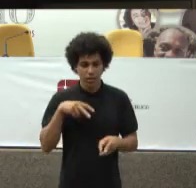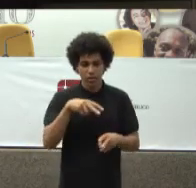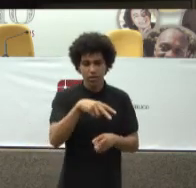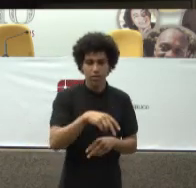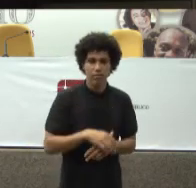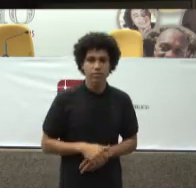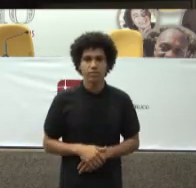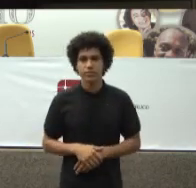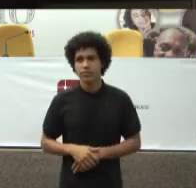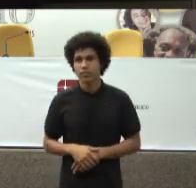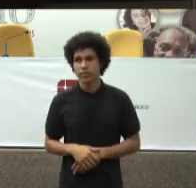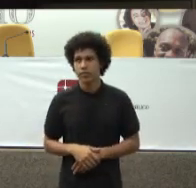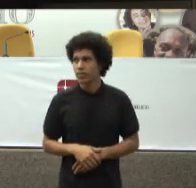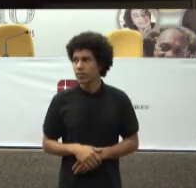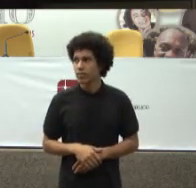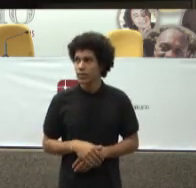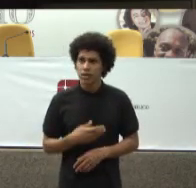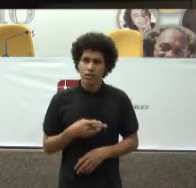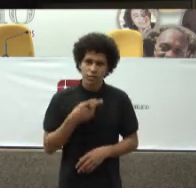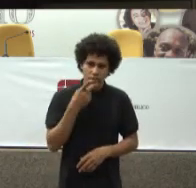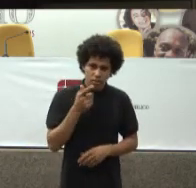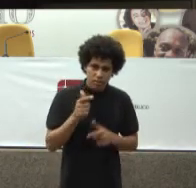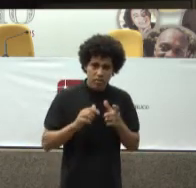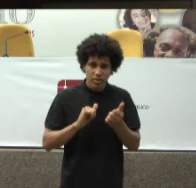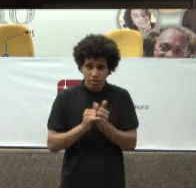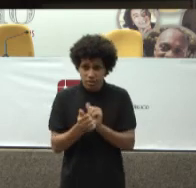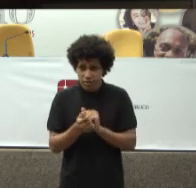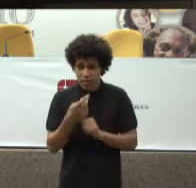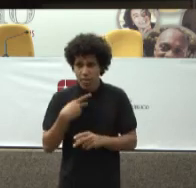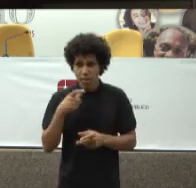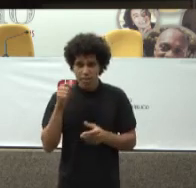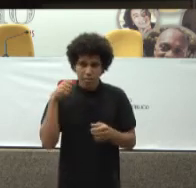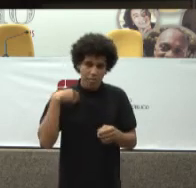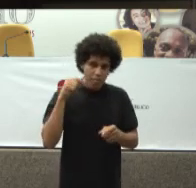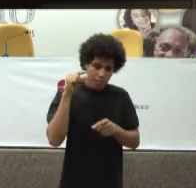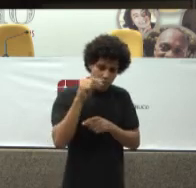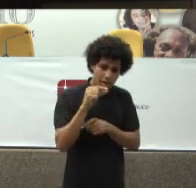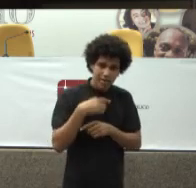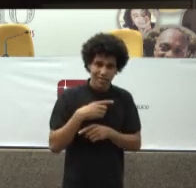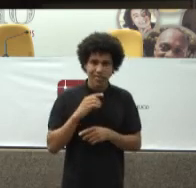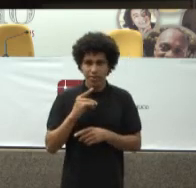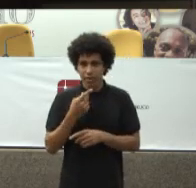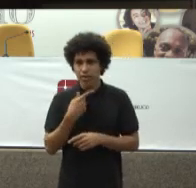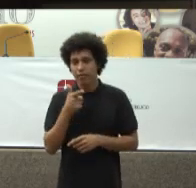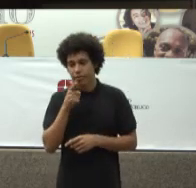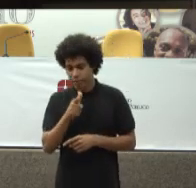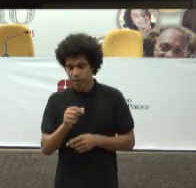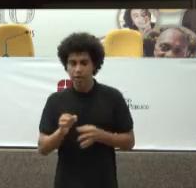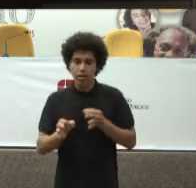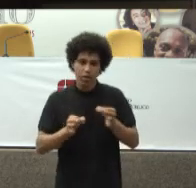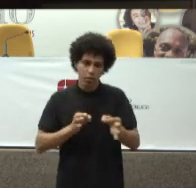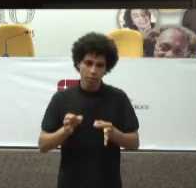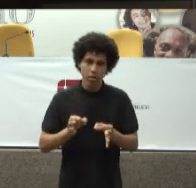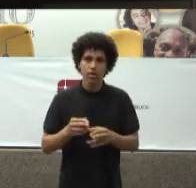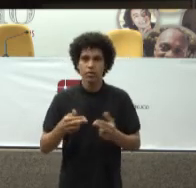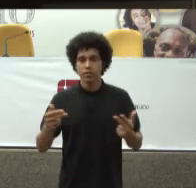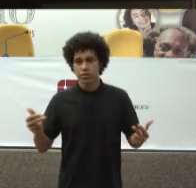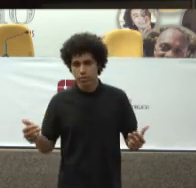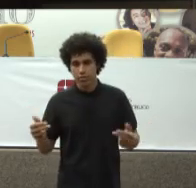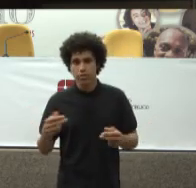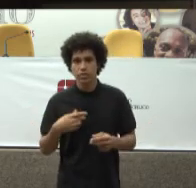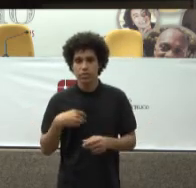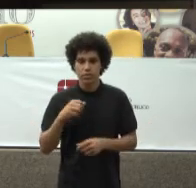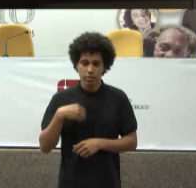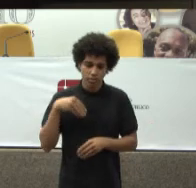Significativa parte Das demandas Se destina A corrigir falhas Da execução Das políticas públicas Podem olhar Tem ação A gente entra Com a ação de medicamento De meio milhão